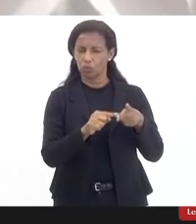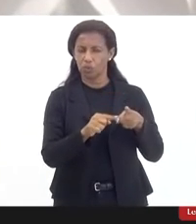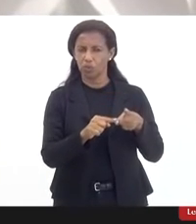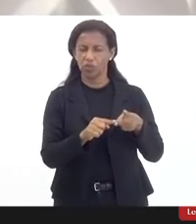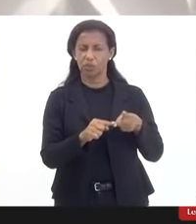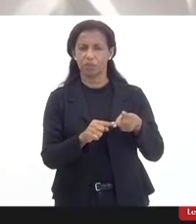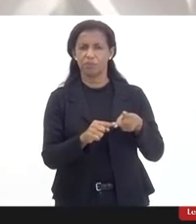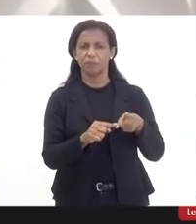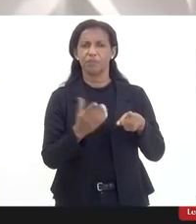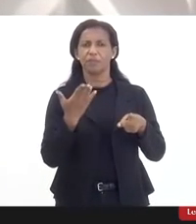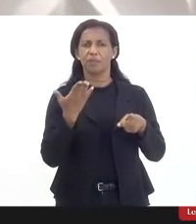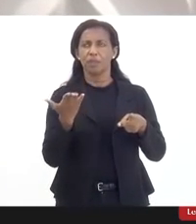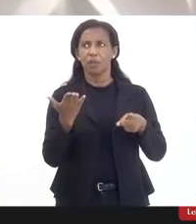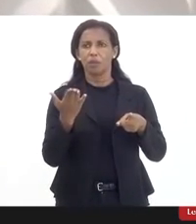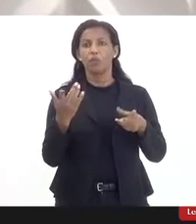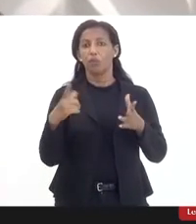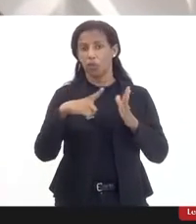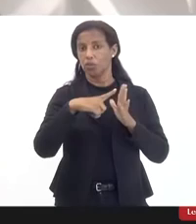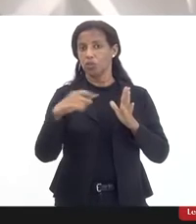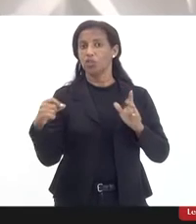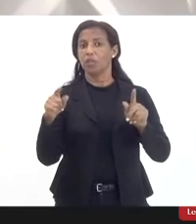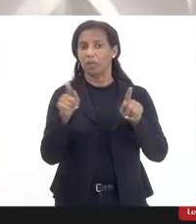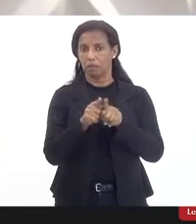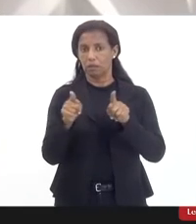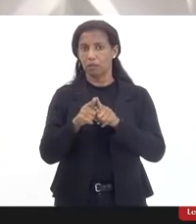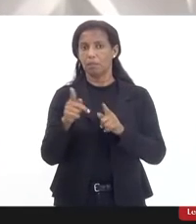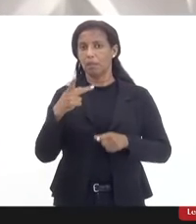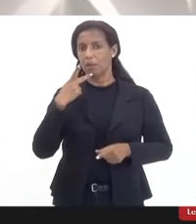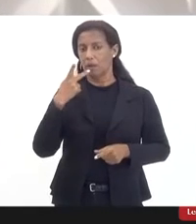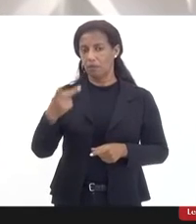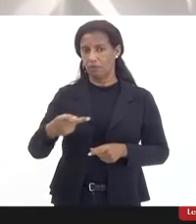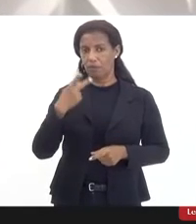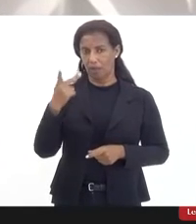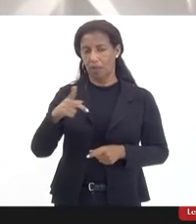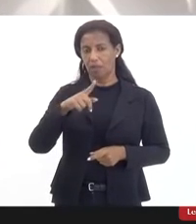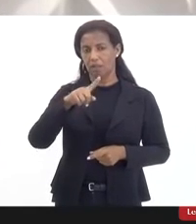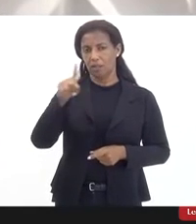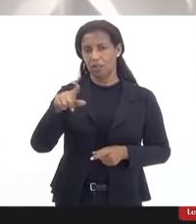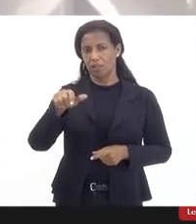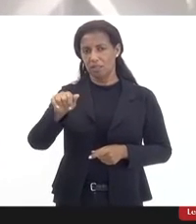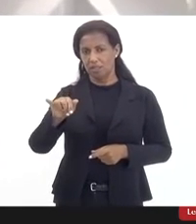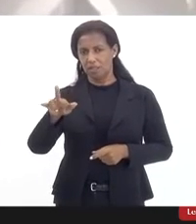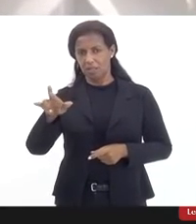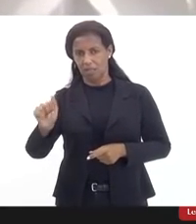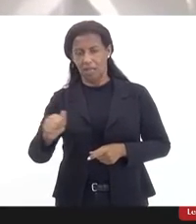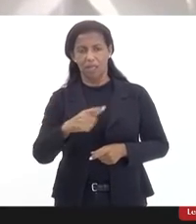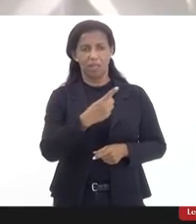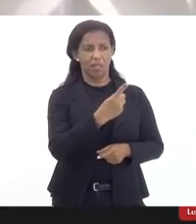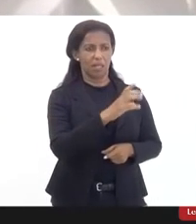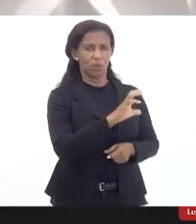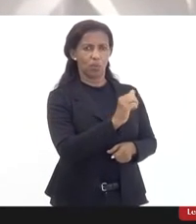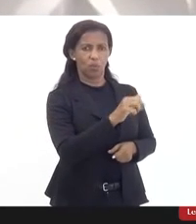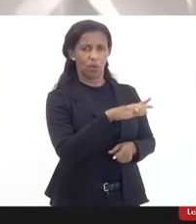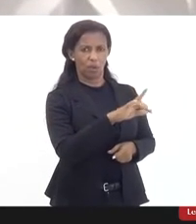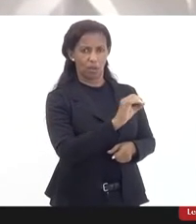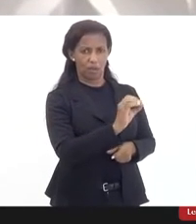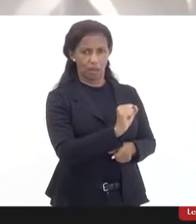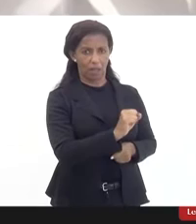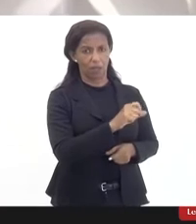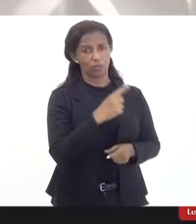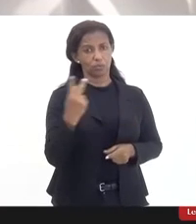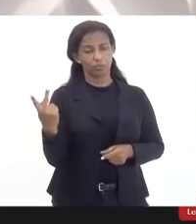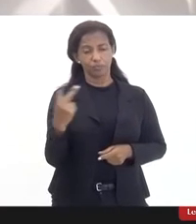solicitam, esse foi destaque também na fala da dona Zaira e do doutor Carlos Eduardo, as emendas que